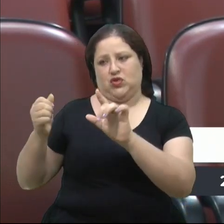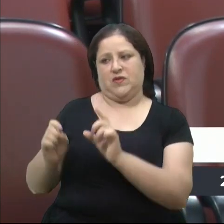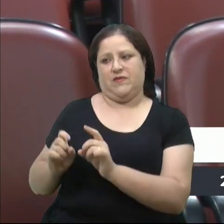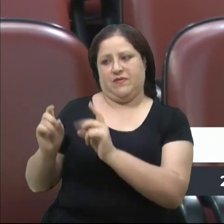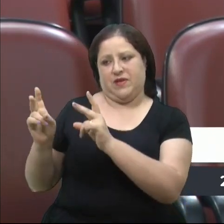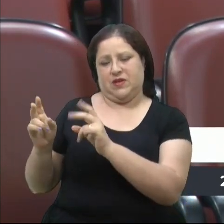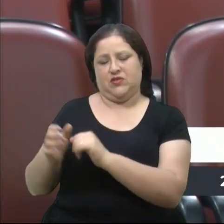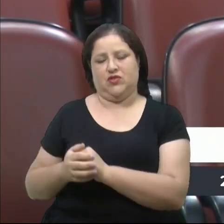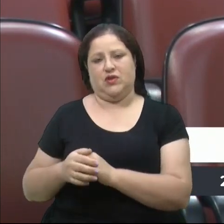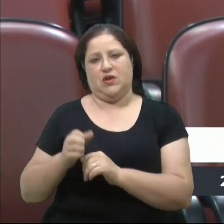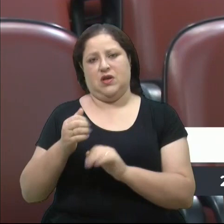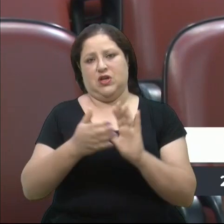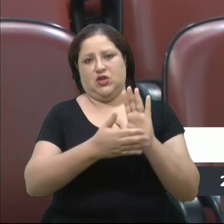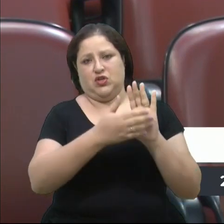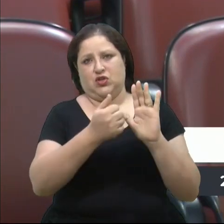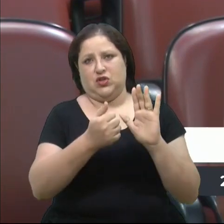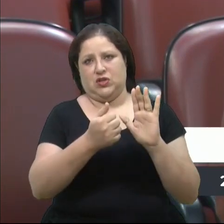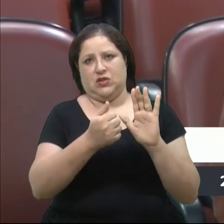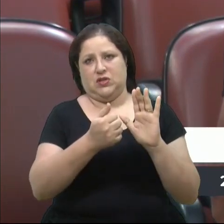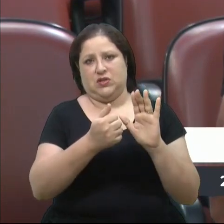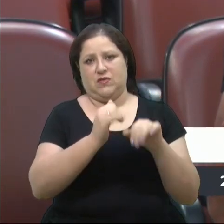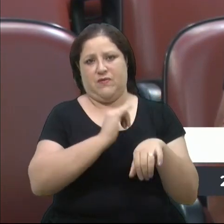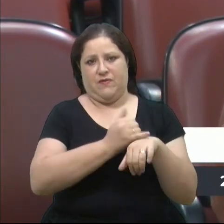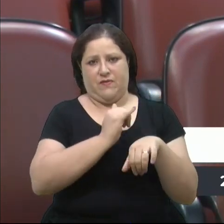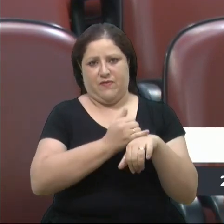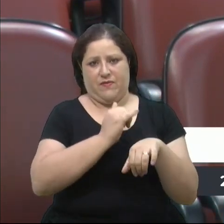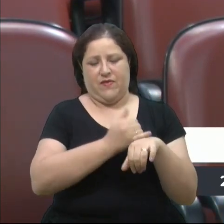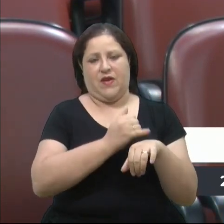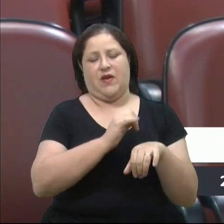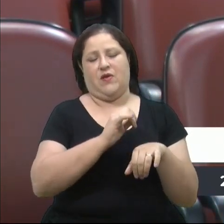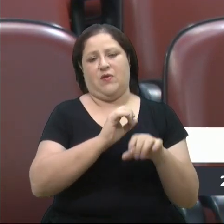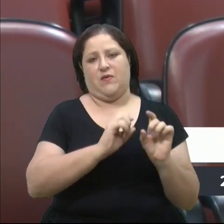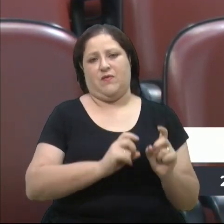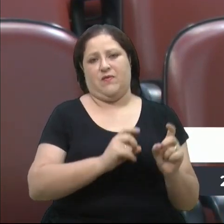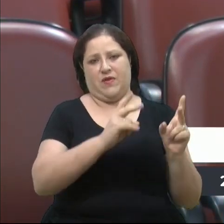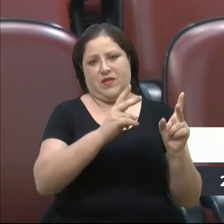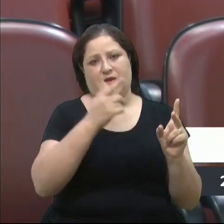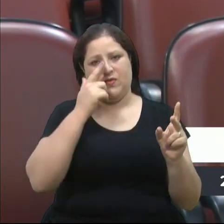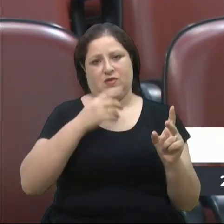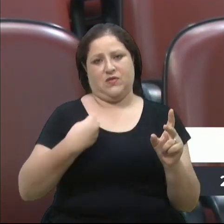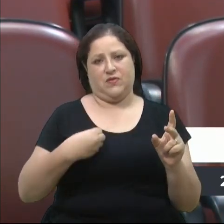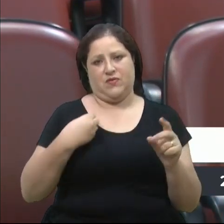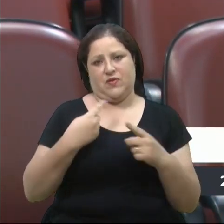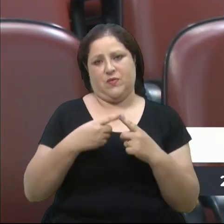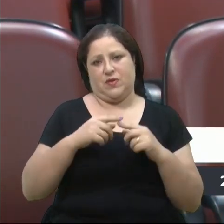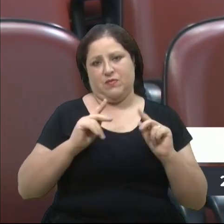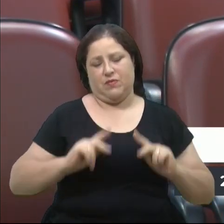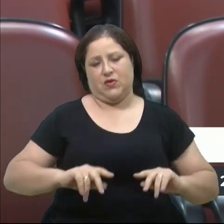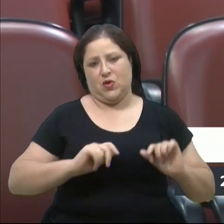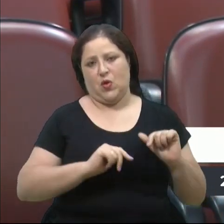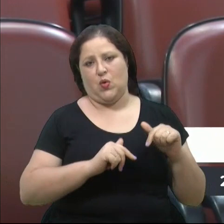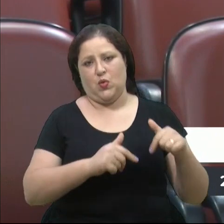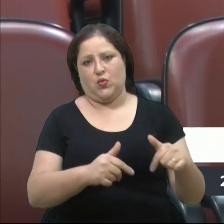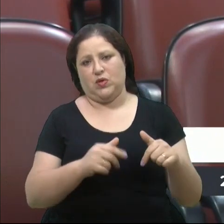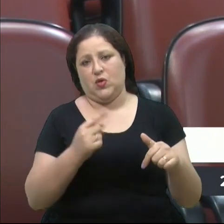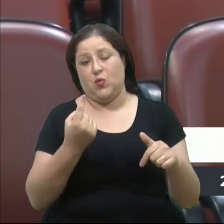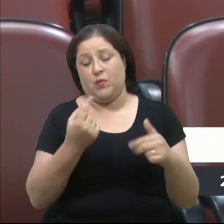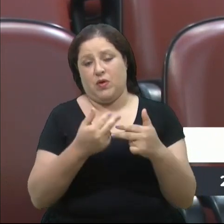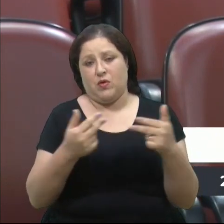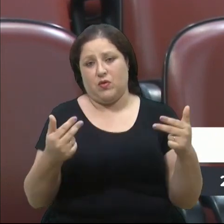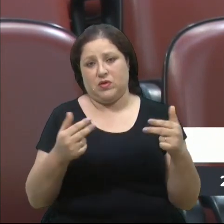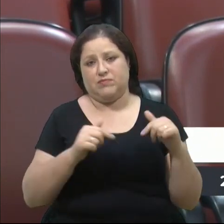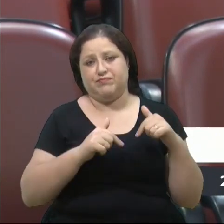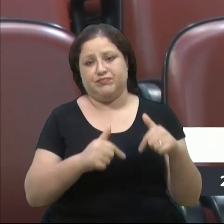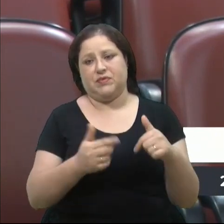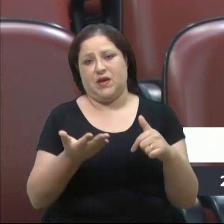aqueles vergalhões para vender, para poder sobreviver, porque só luto por uma só coisa, a